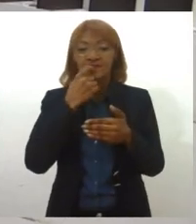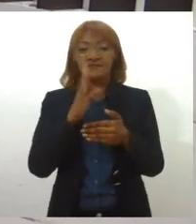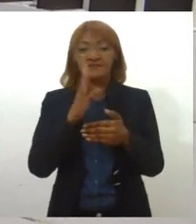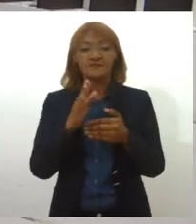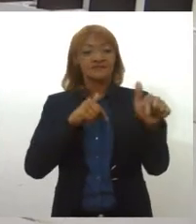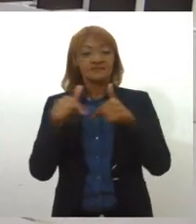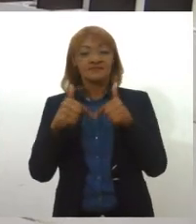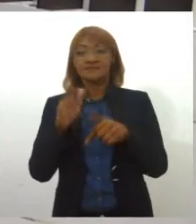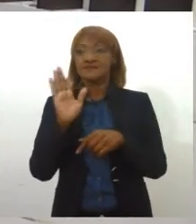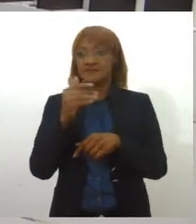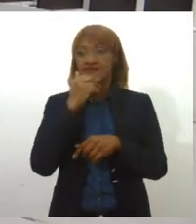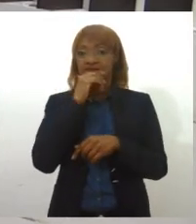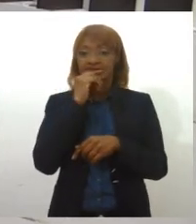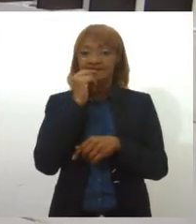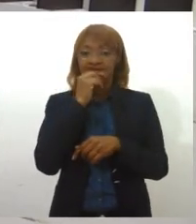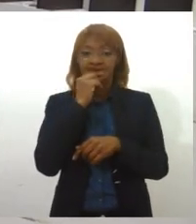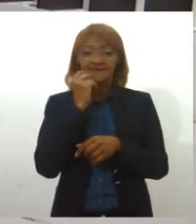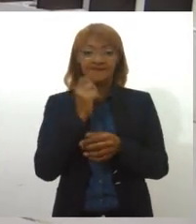para a realização desse evento.